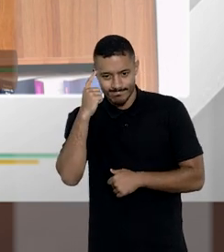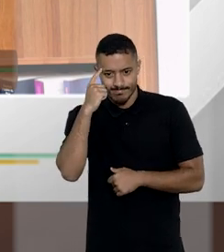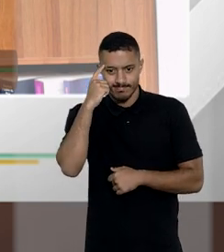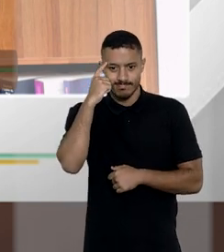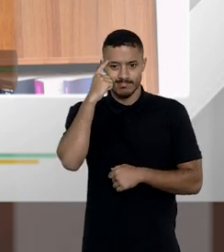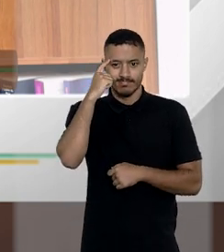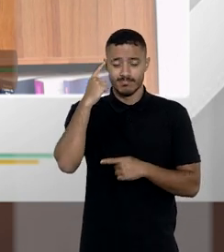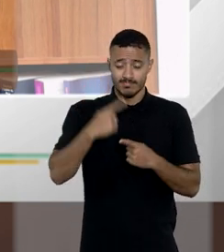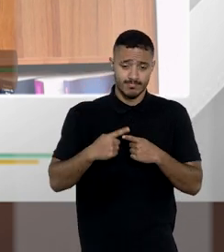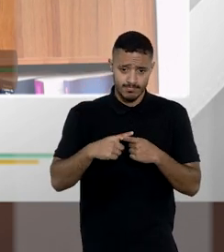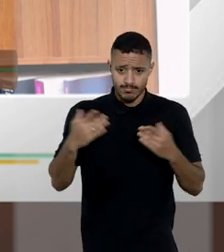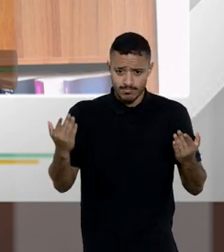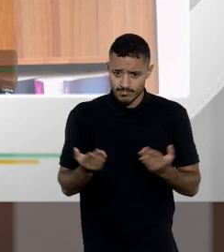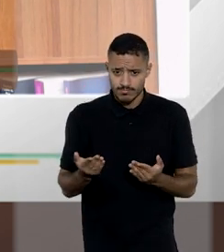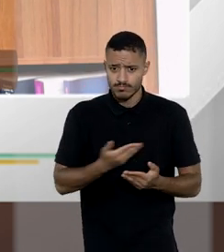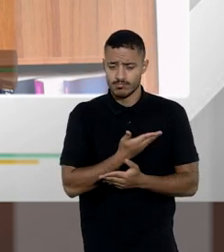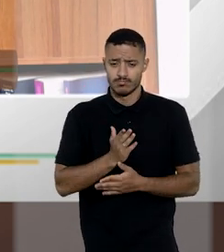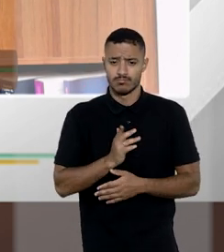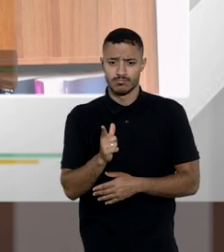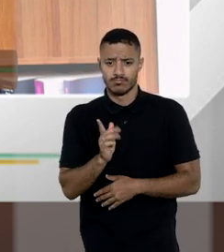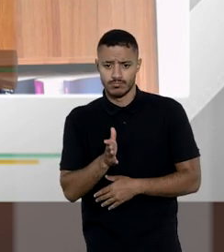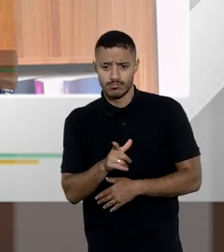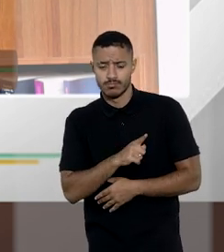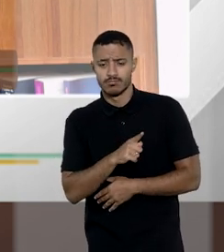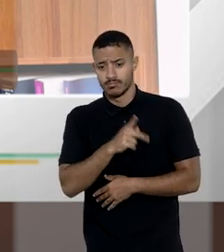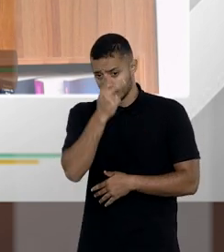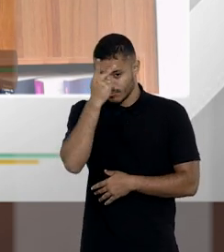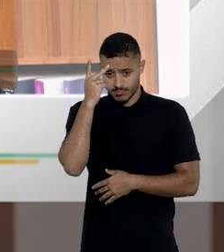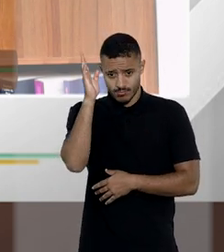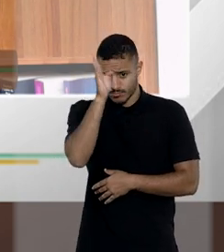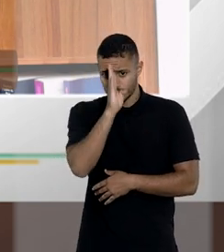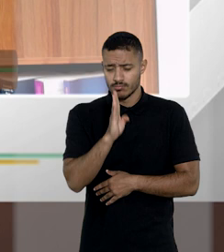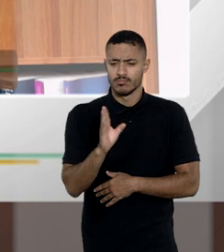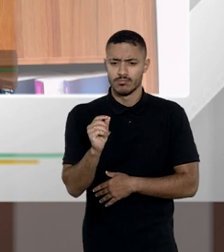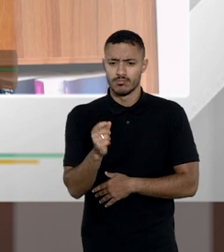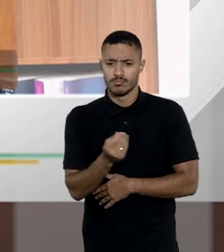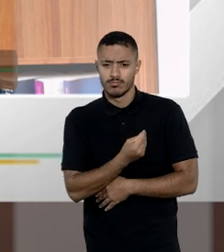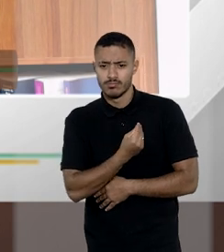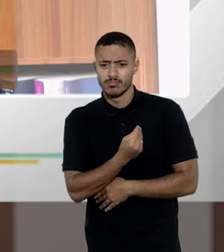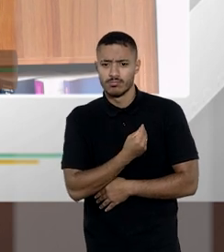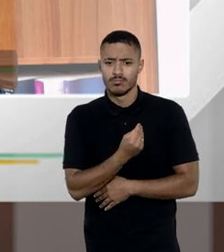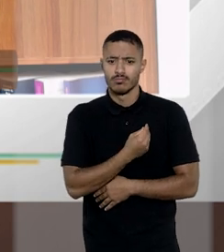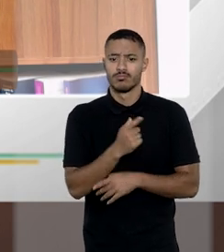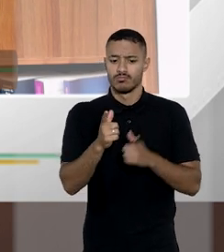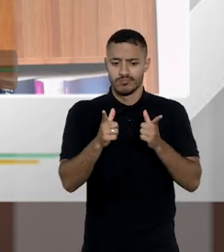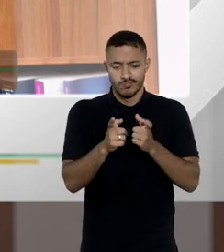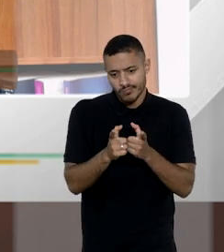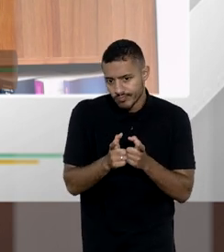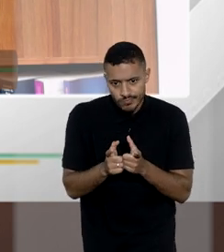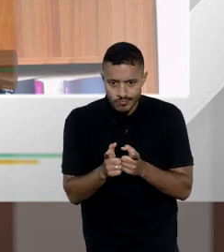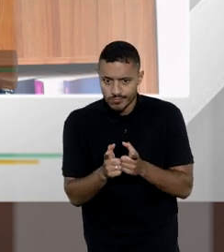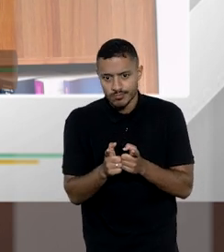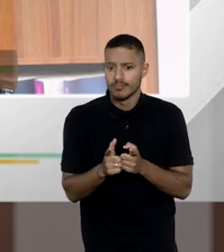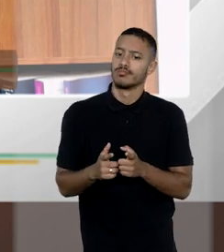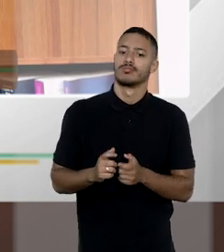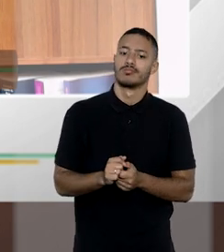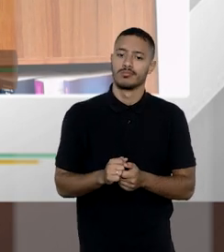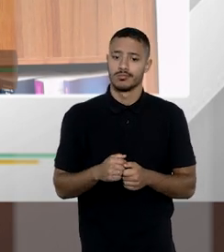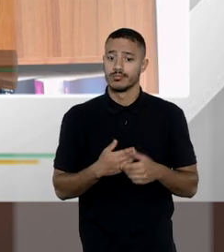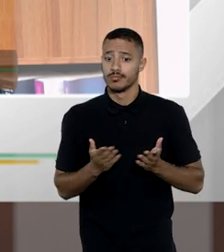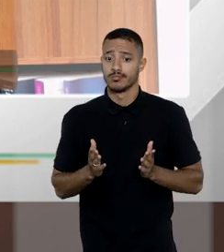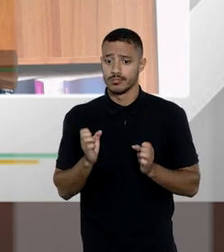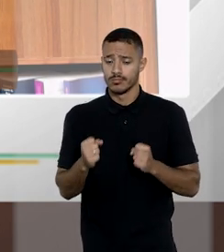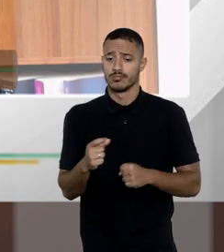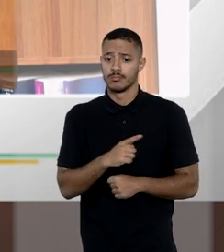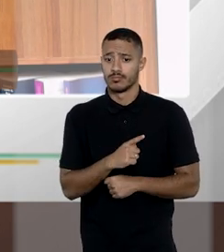alternativas também porque hoje nós já temos pessoas no Brasil que vivem de games e a gente pode